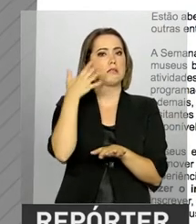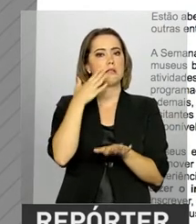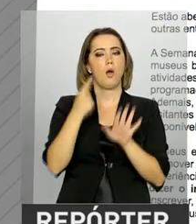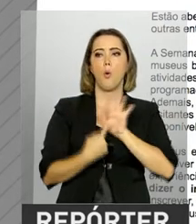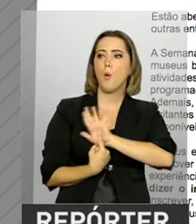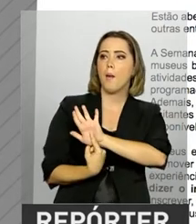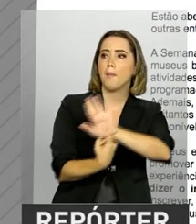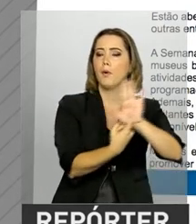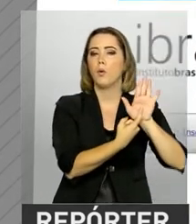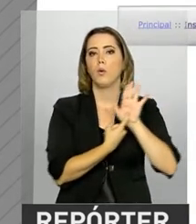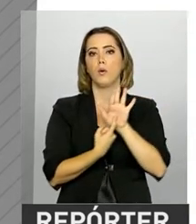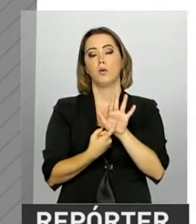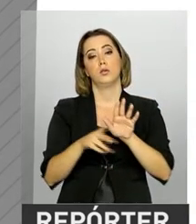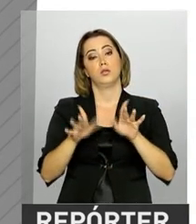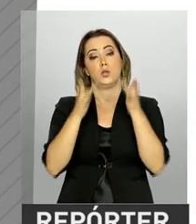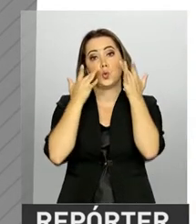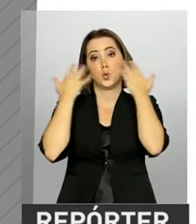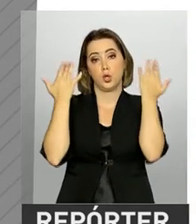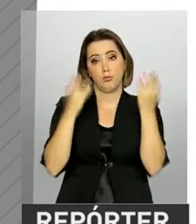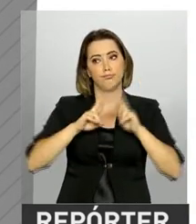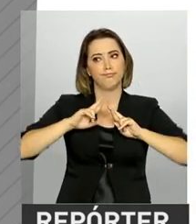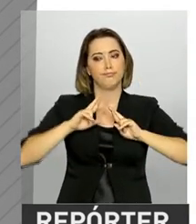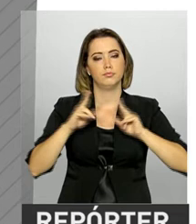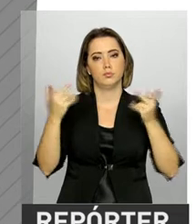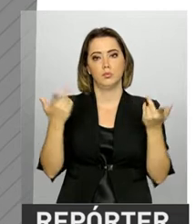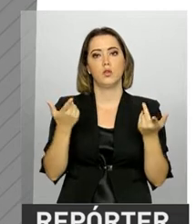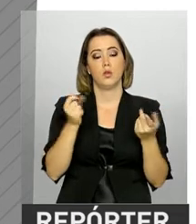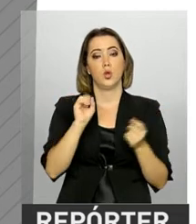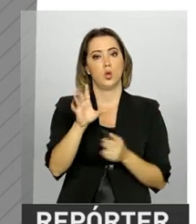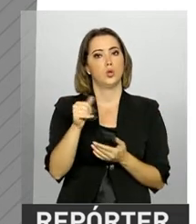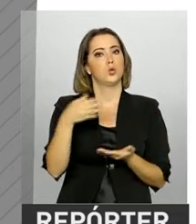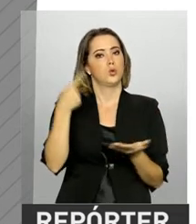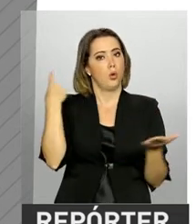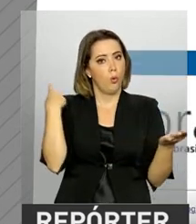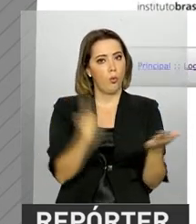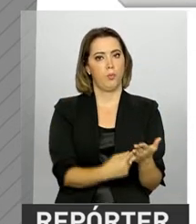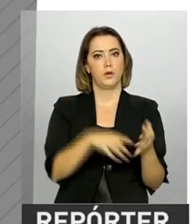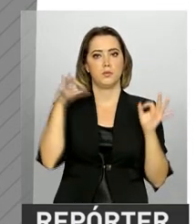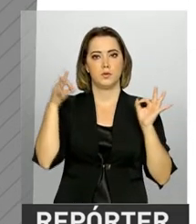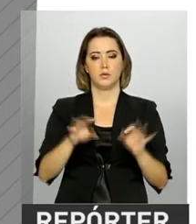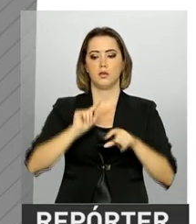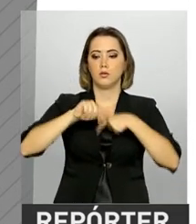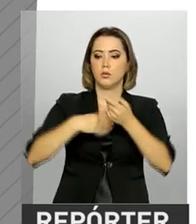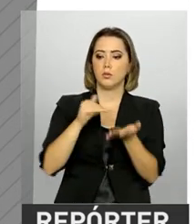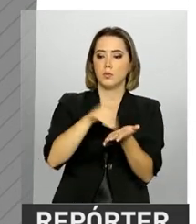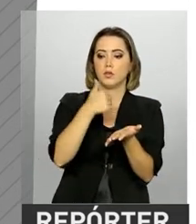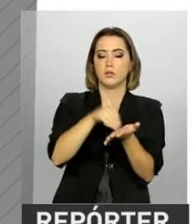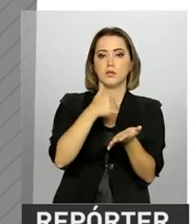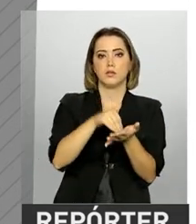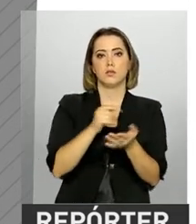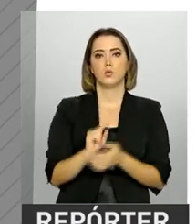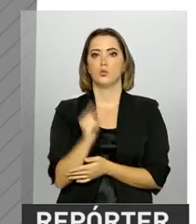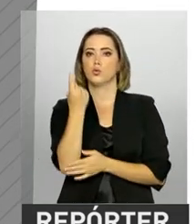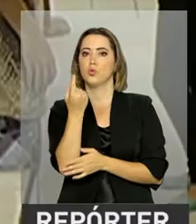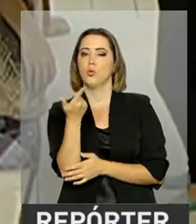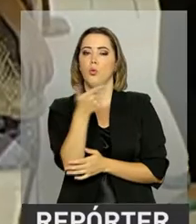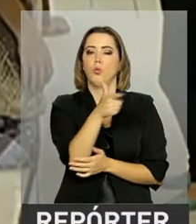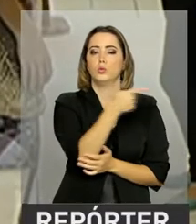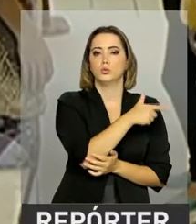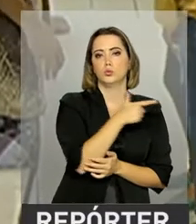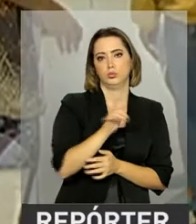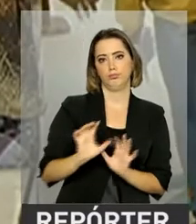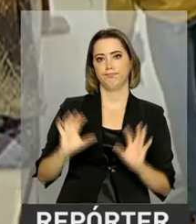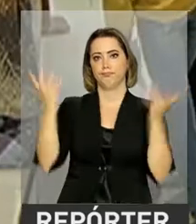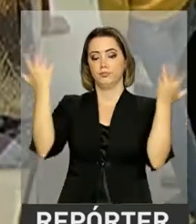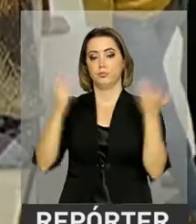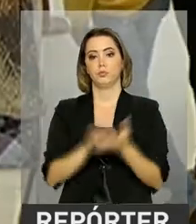oficinas e espetáculos. Essa participação só será confirmada após a inscrição de um ou mais eventos. Em